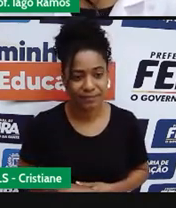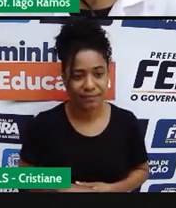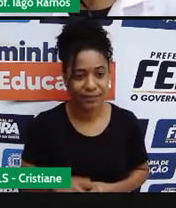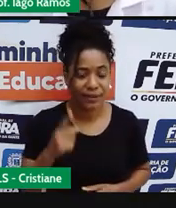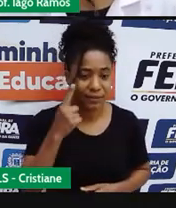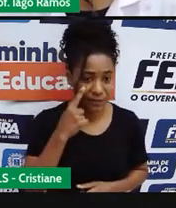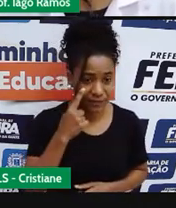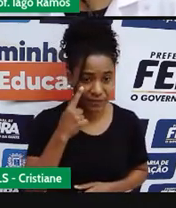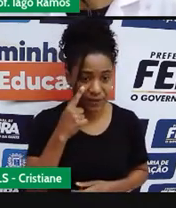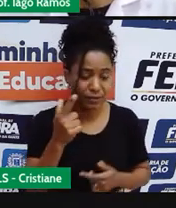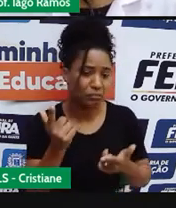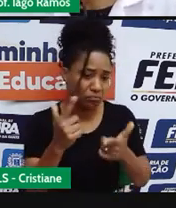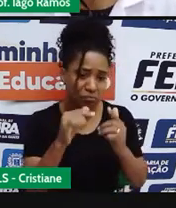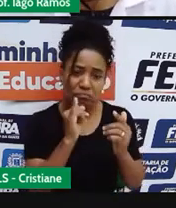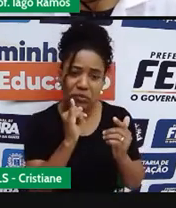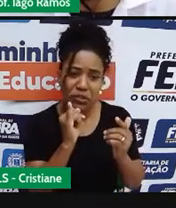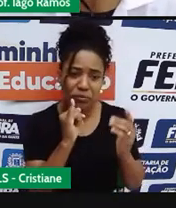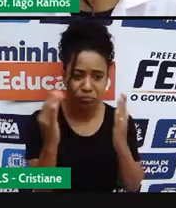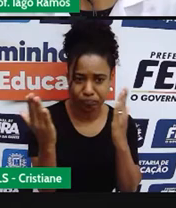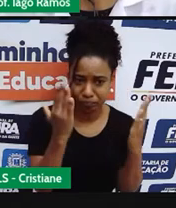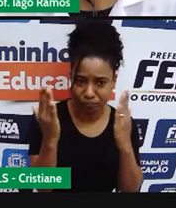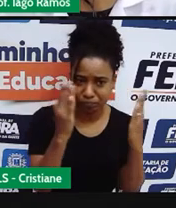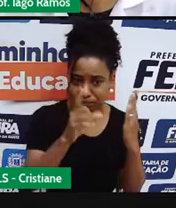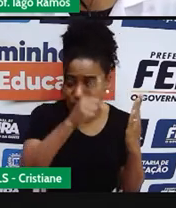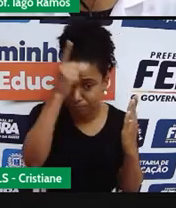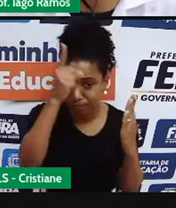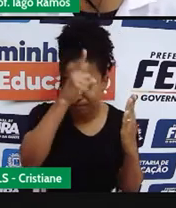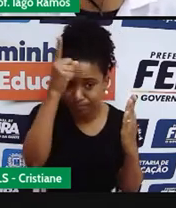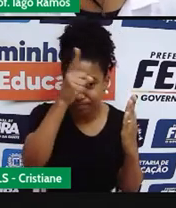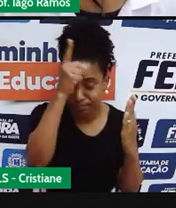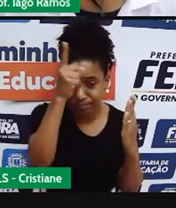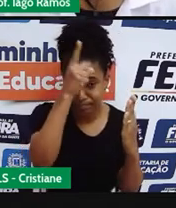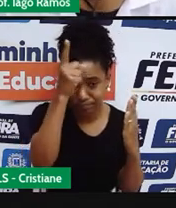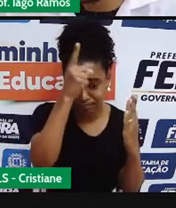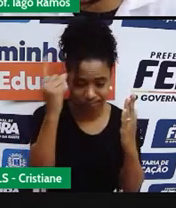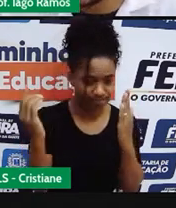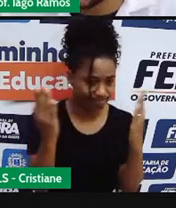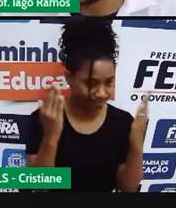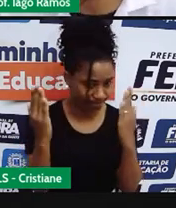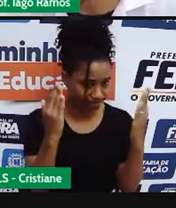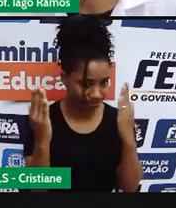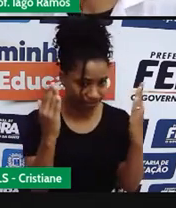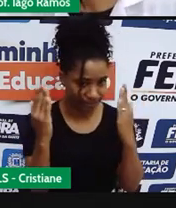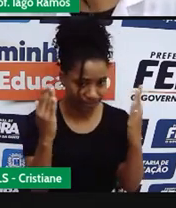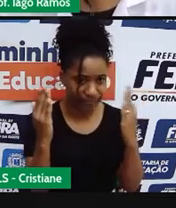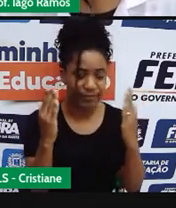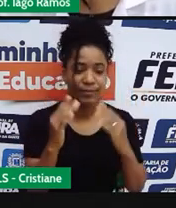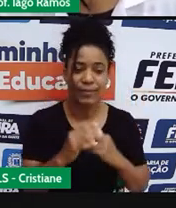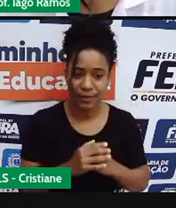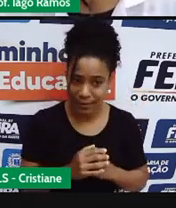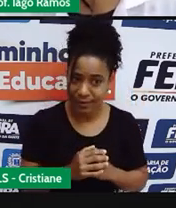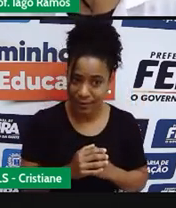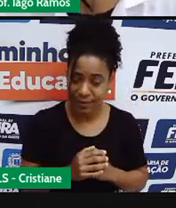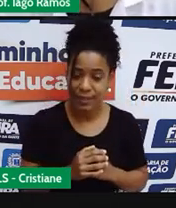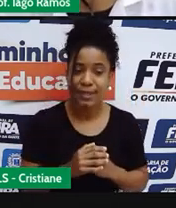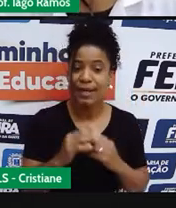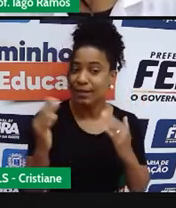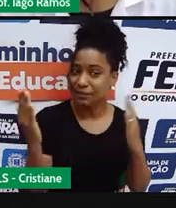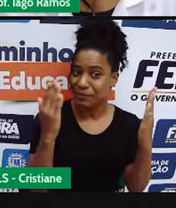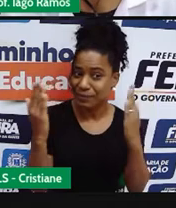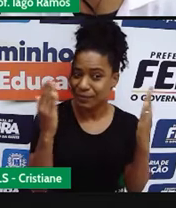hipotéticas, né, inventadas, mas essas situações, essas situações, desculpa, hipotéticas,